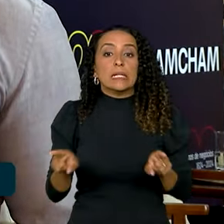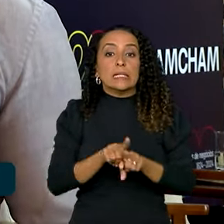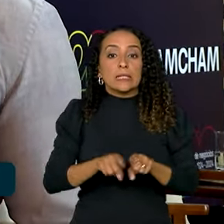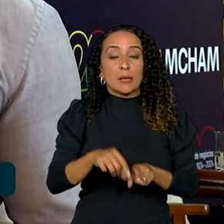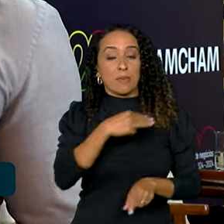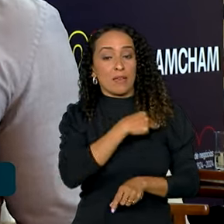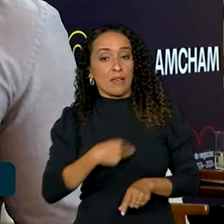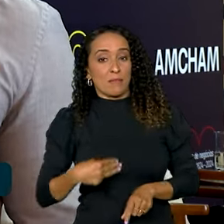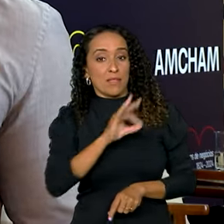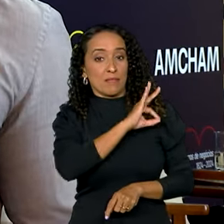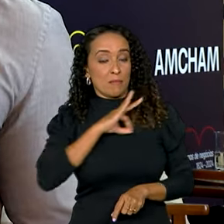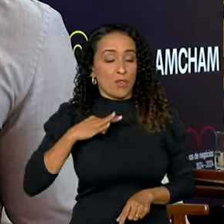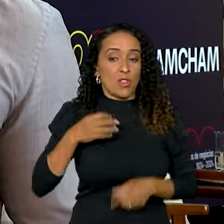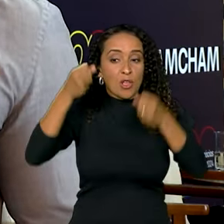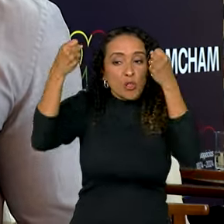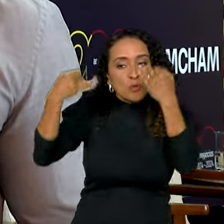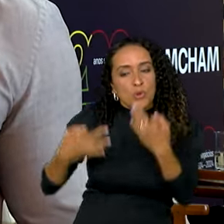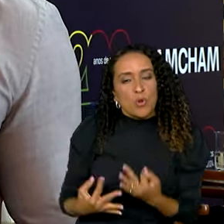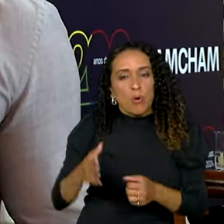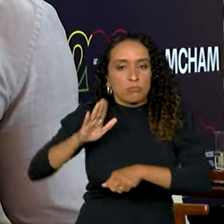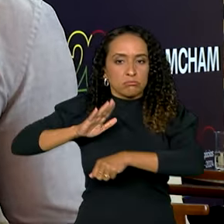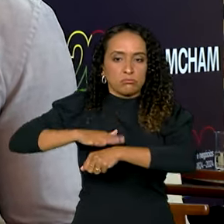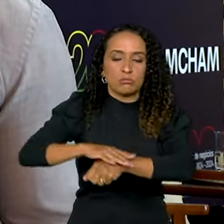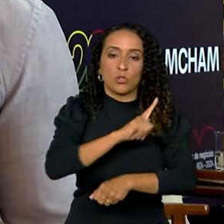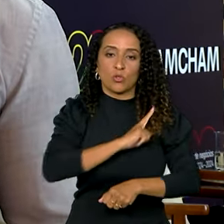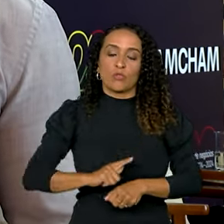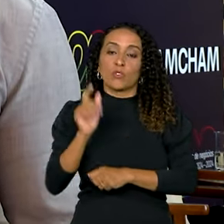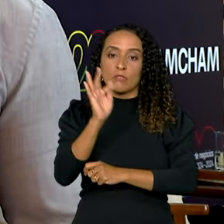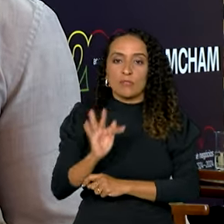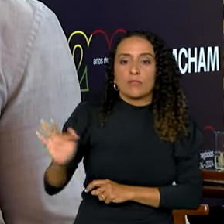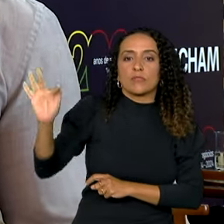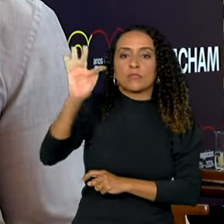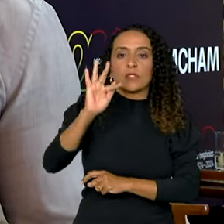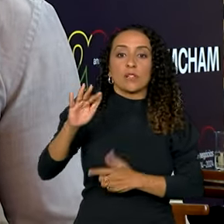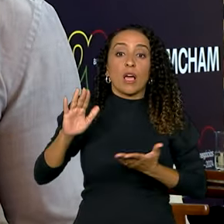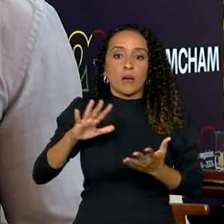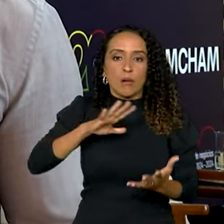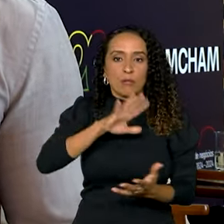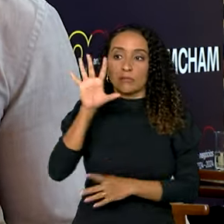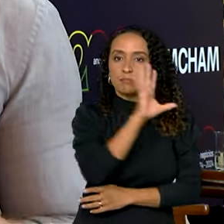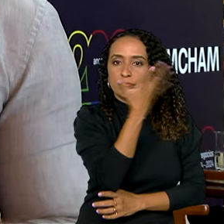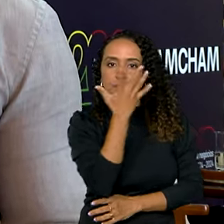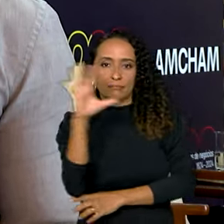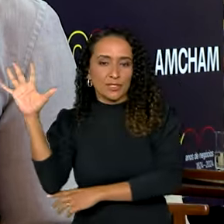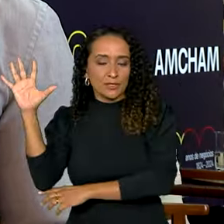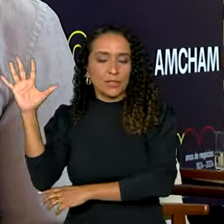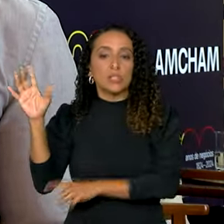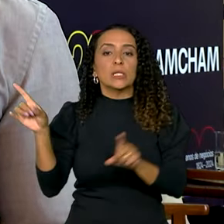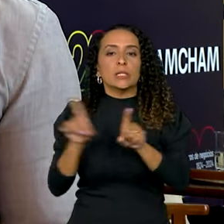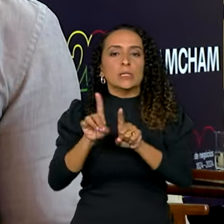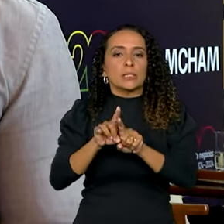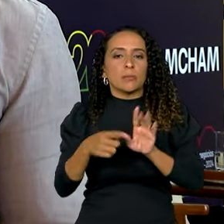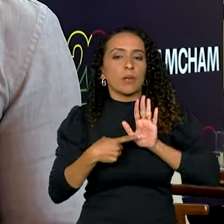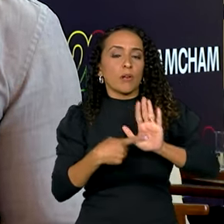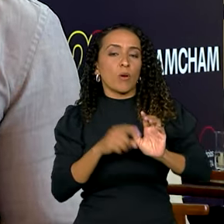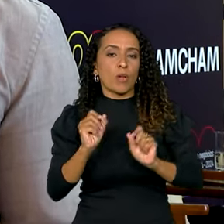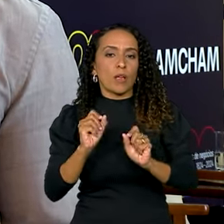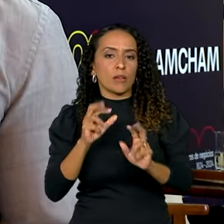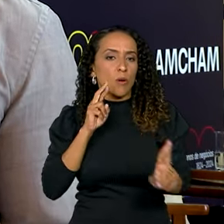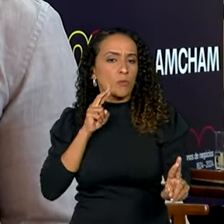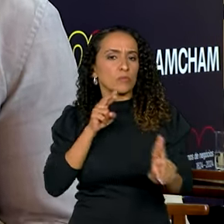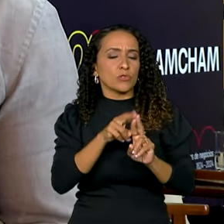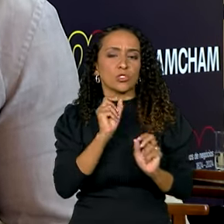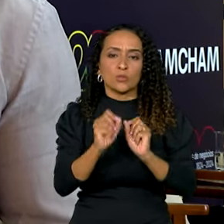Marina Silva falou sobre as ações do governo federal para o meio ambiente e destacou a meta de